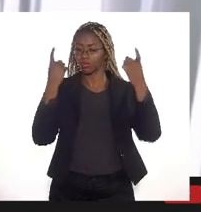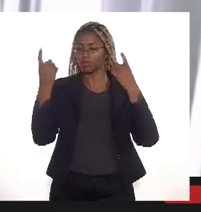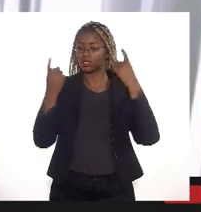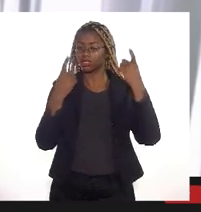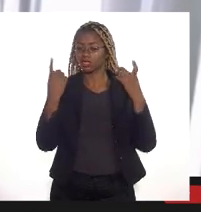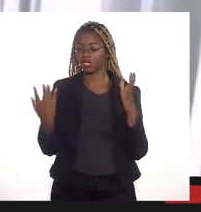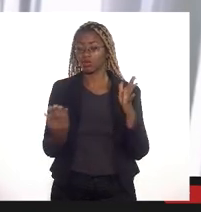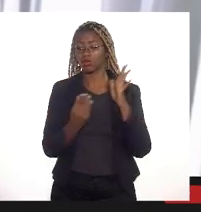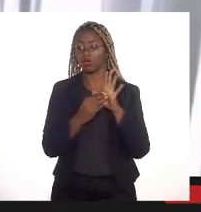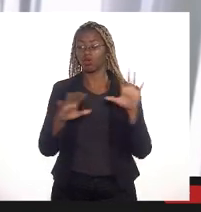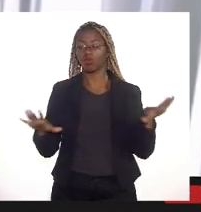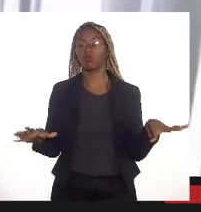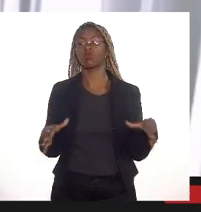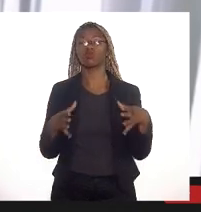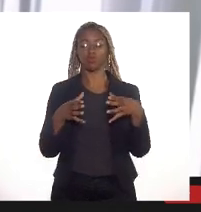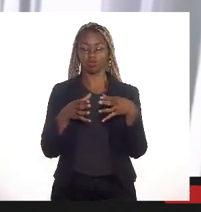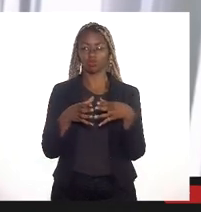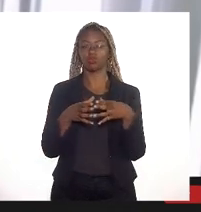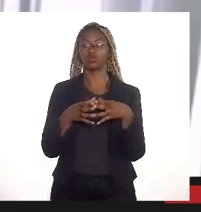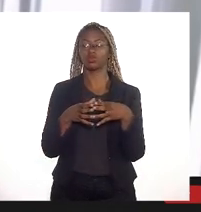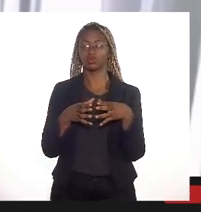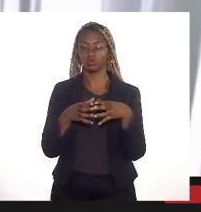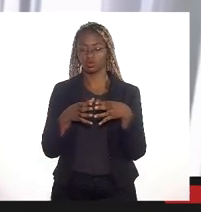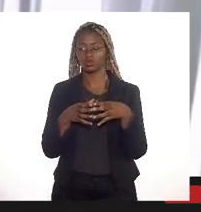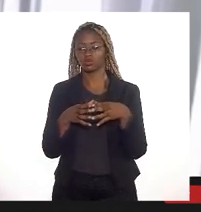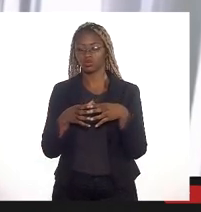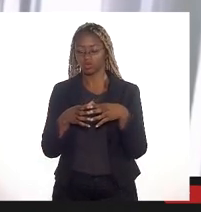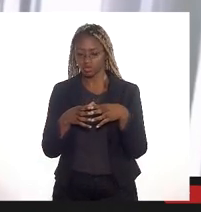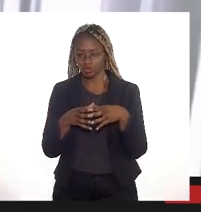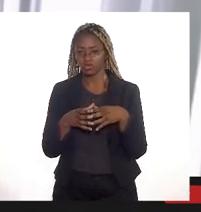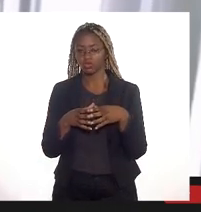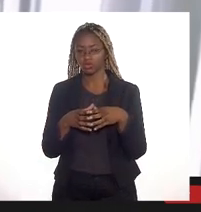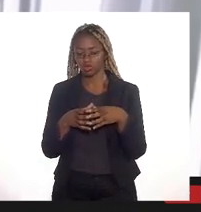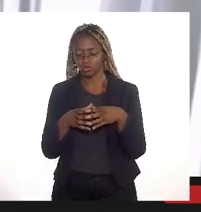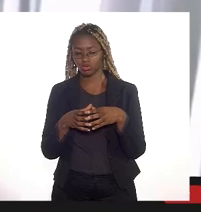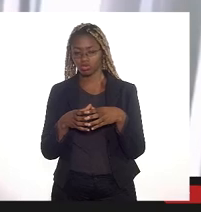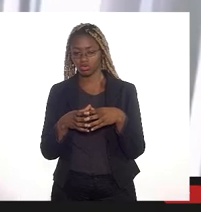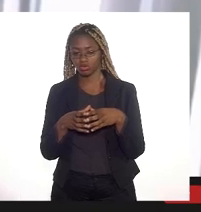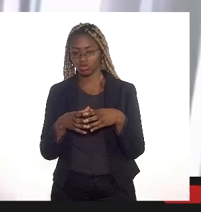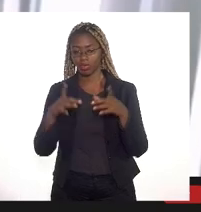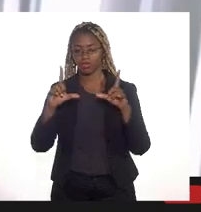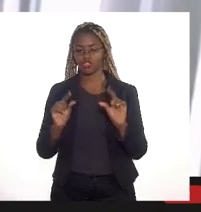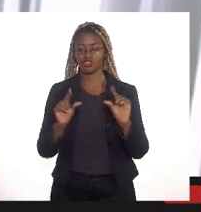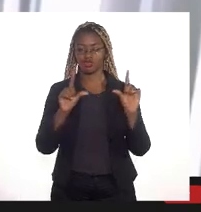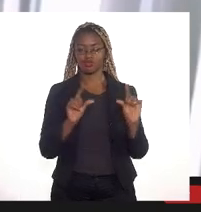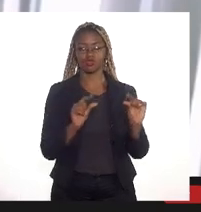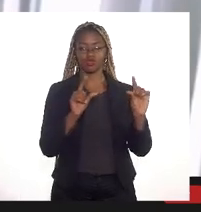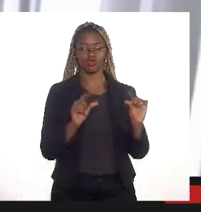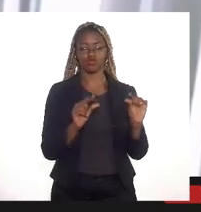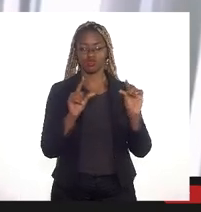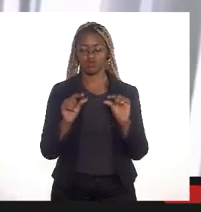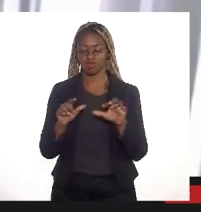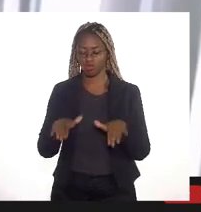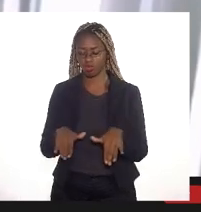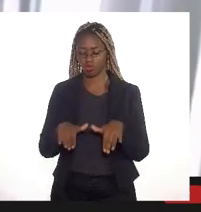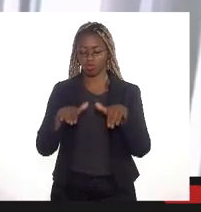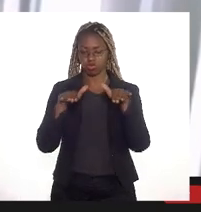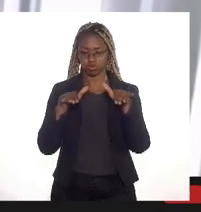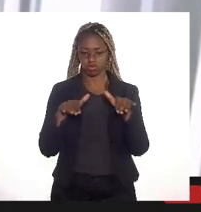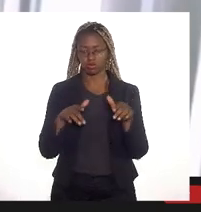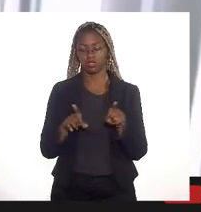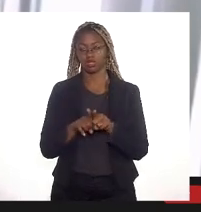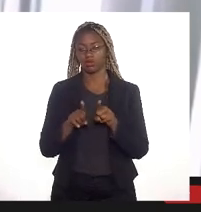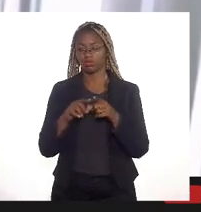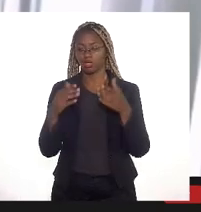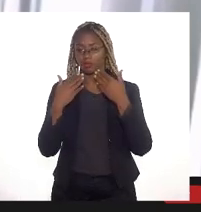implementar um conjunto de medidas mitigatórias como foi mencionado e apresentou na